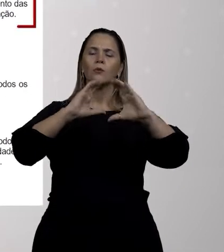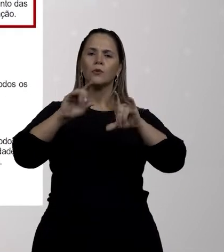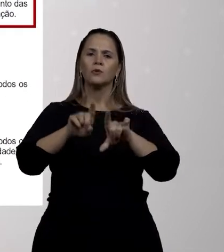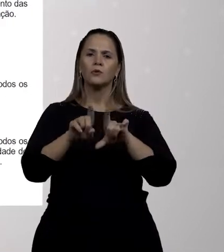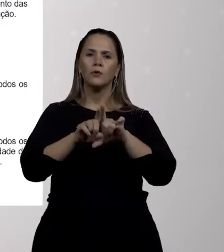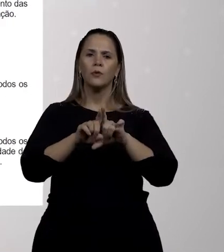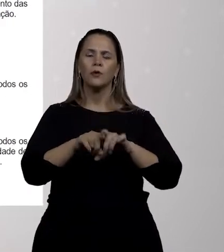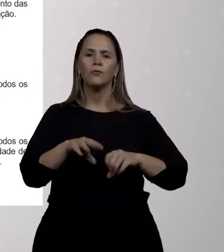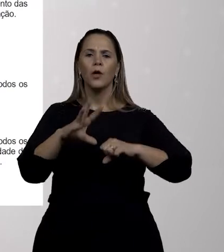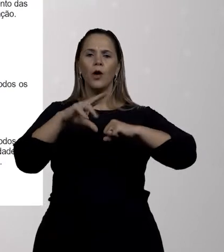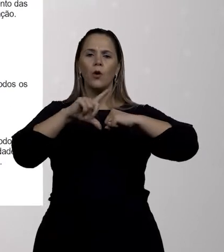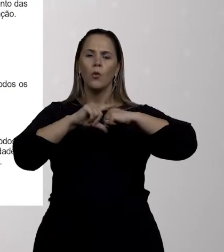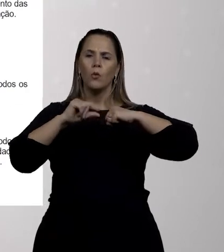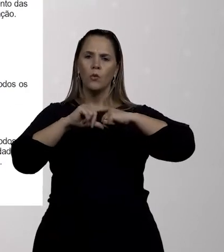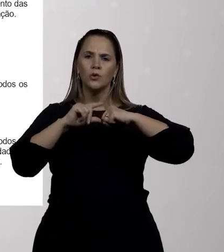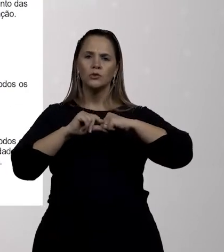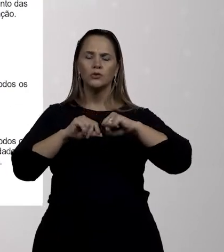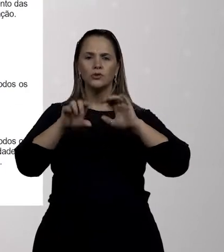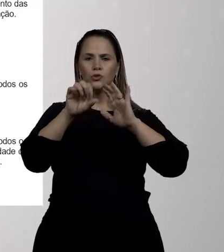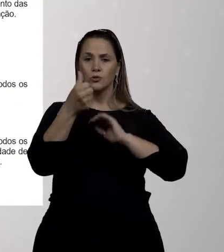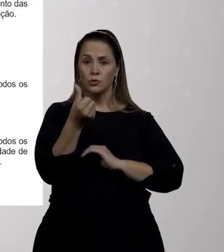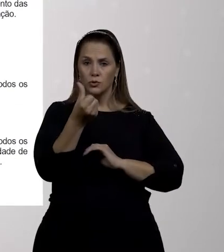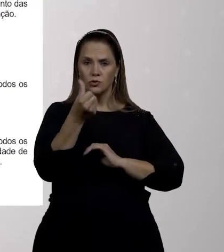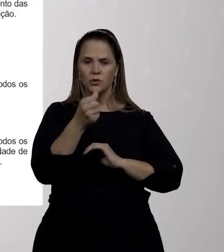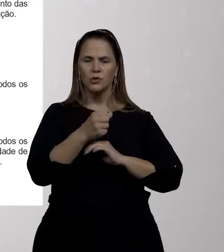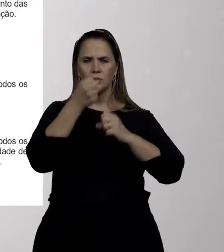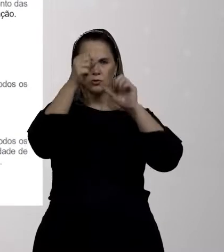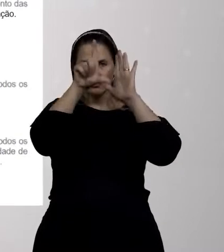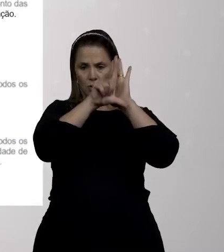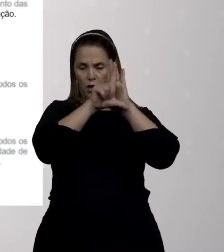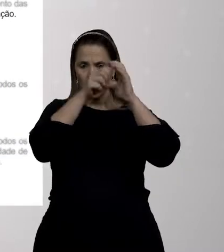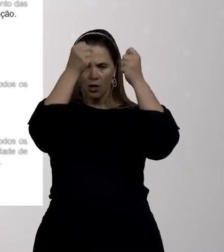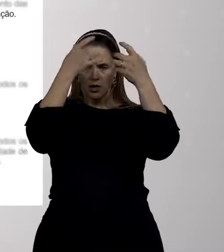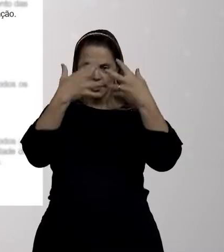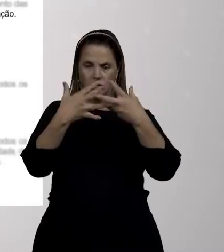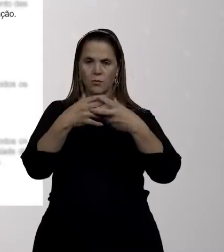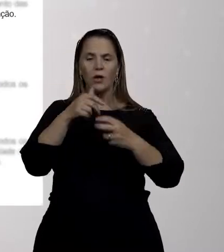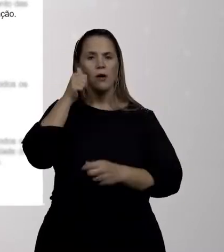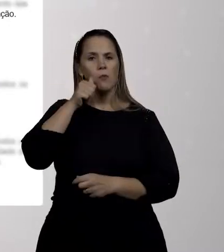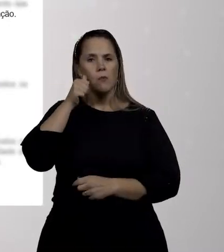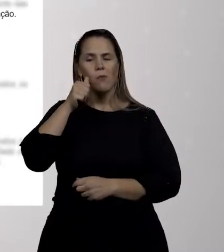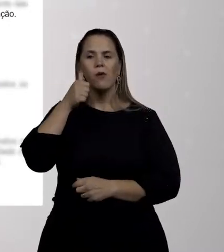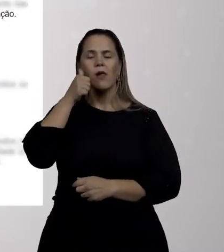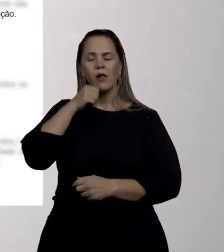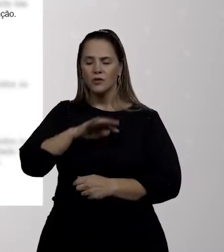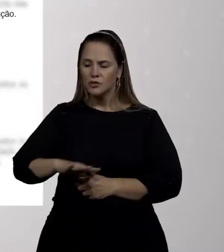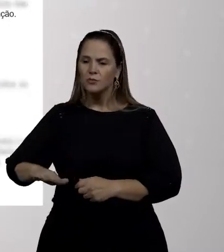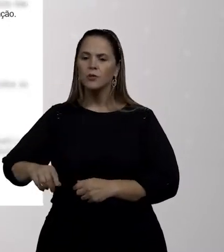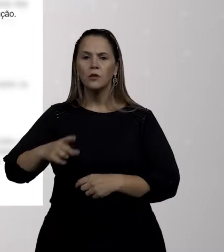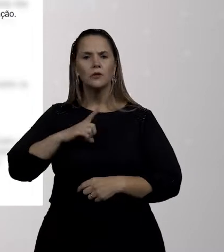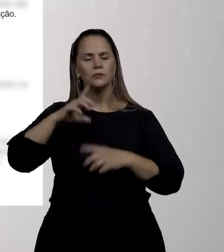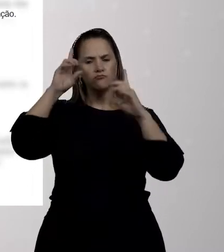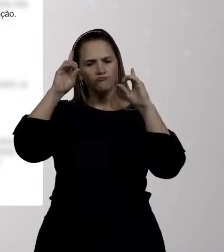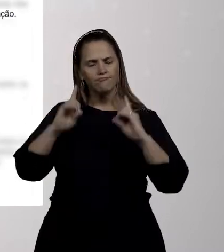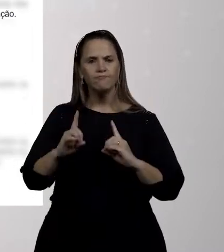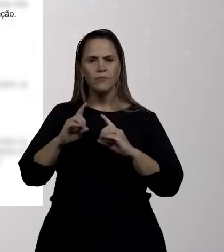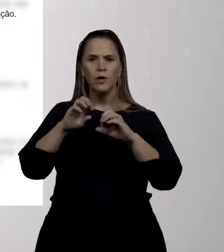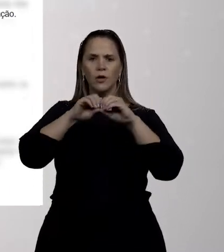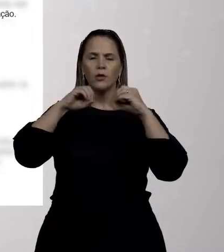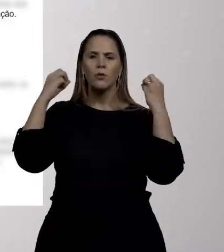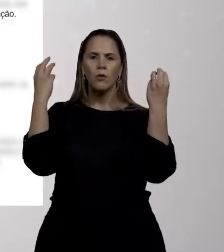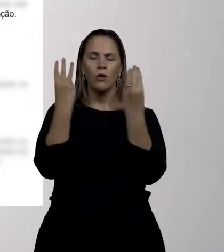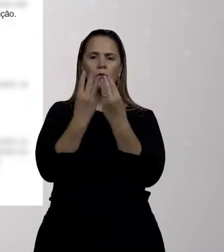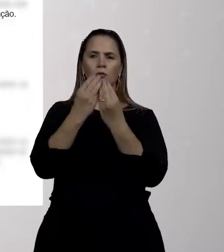Convenção é especial sobre mulheres e meninas com deficiência. Segundo a ONU, os Estados devem